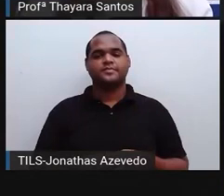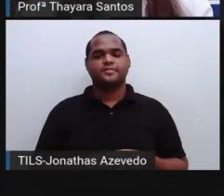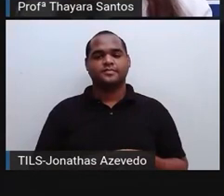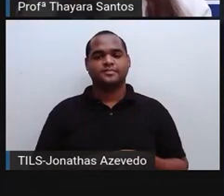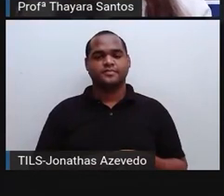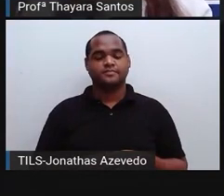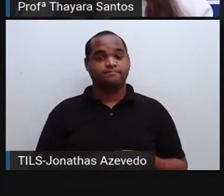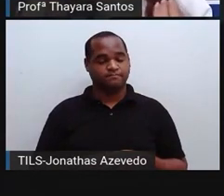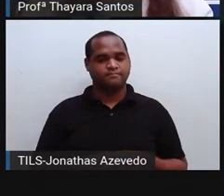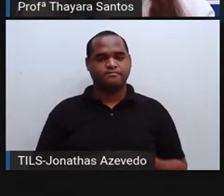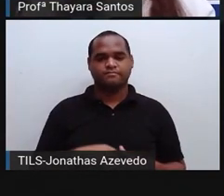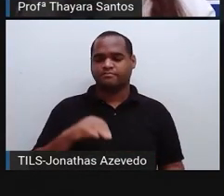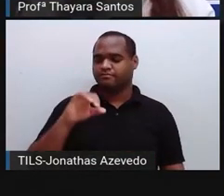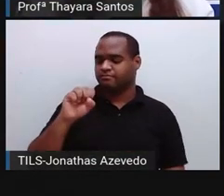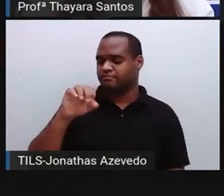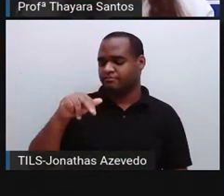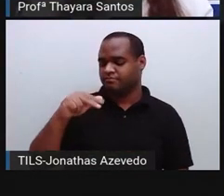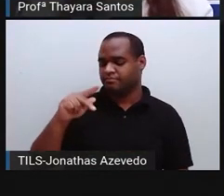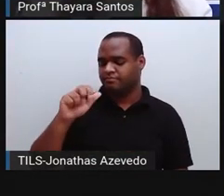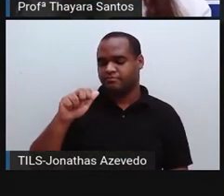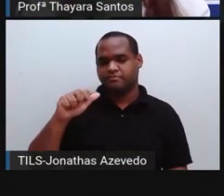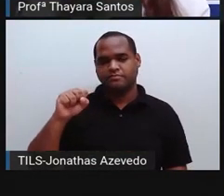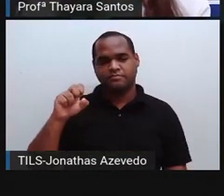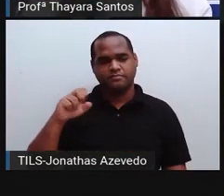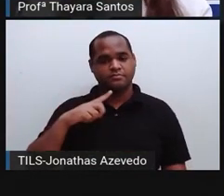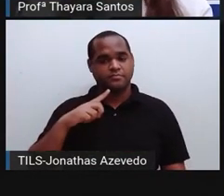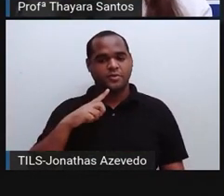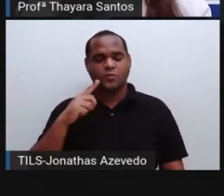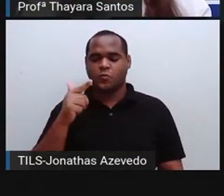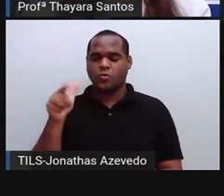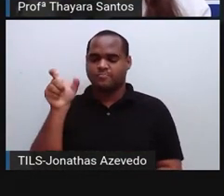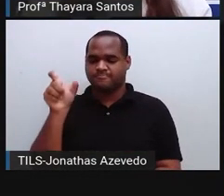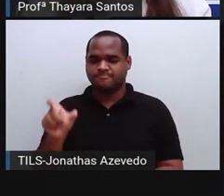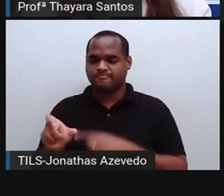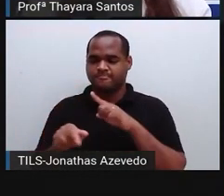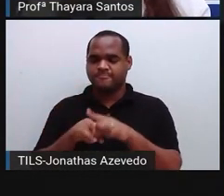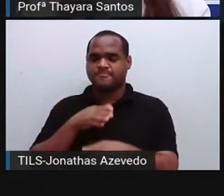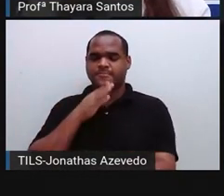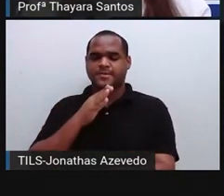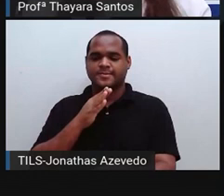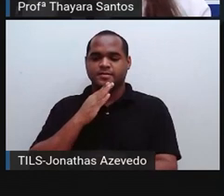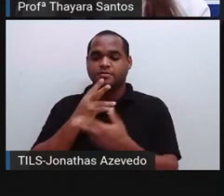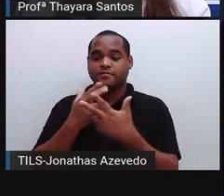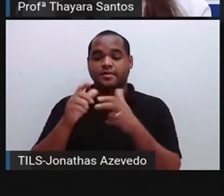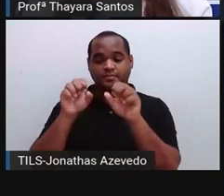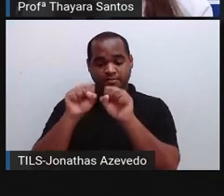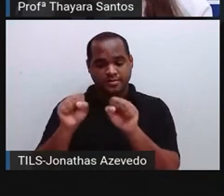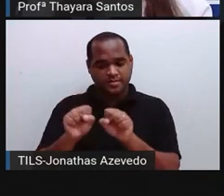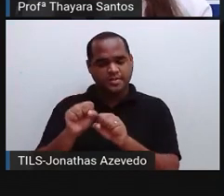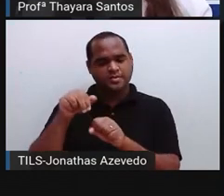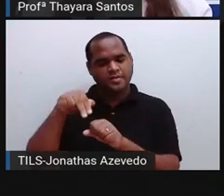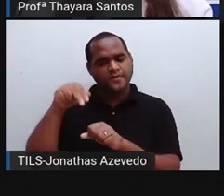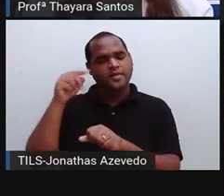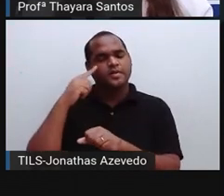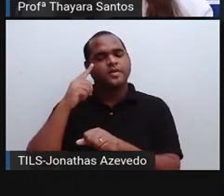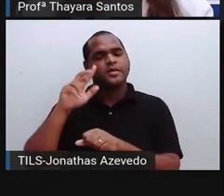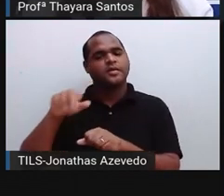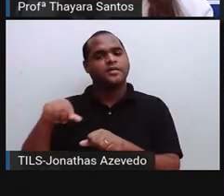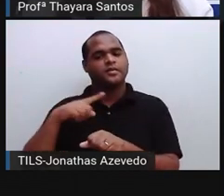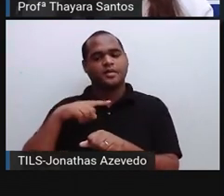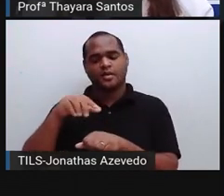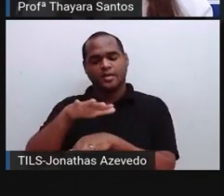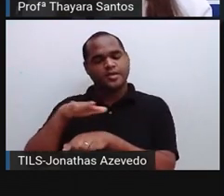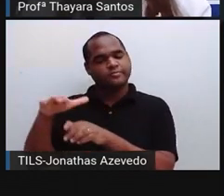E o que é sinapse? Que é um outro termo que vocês precisam conhecer, já que a gente está falando de sistema nervoso. A sinapse é a região de